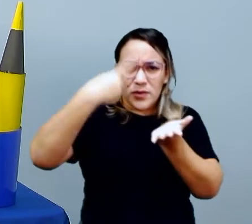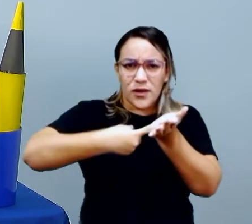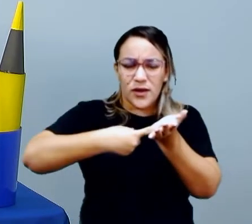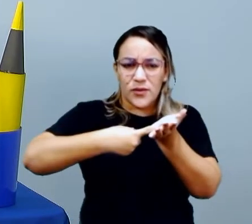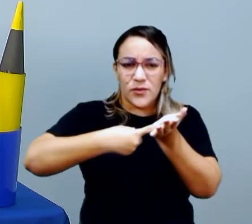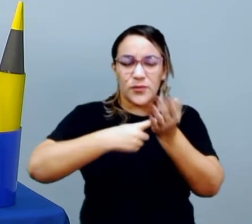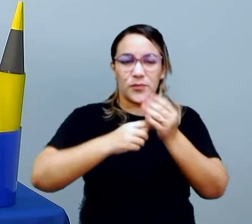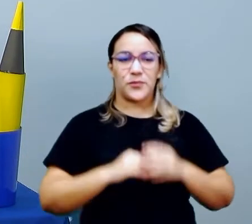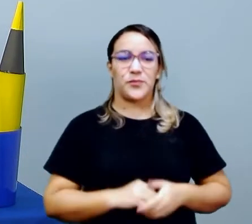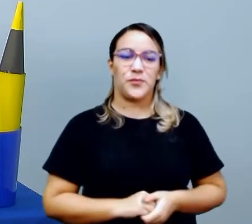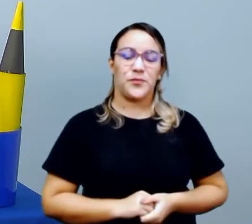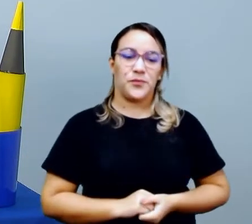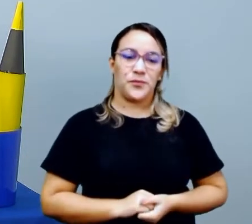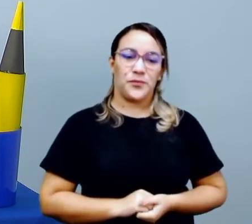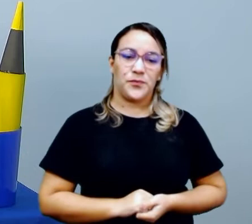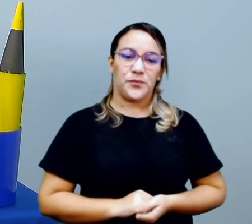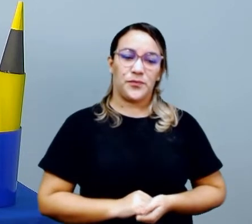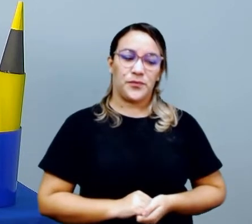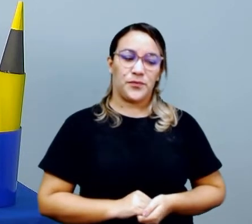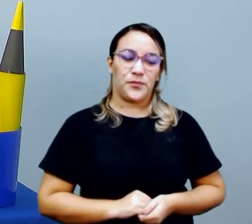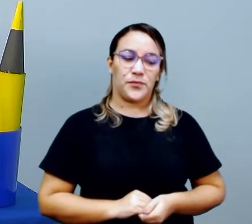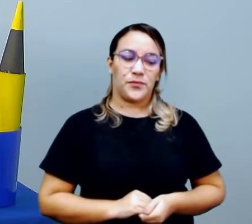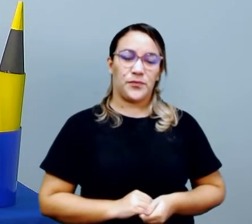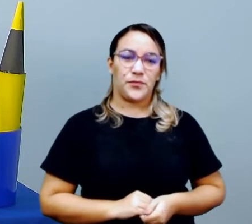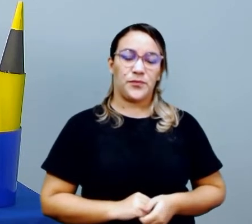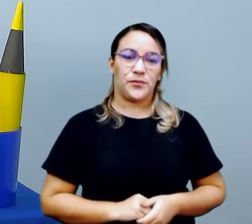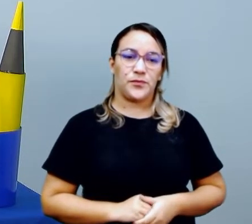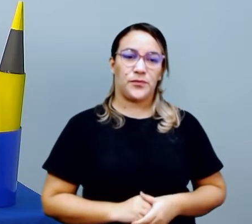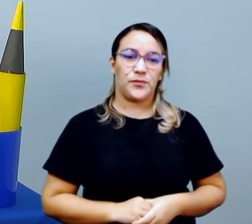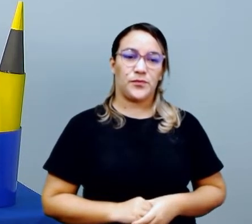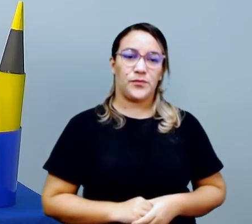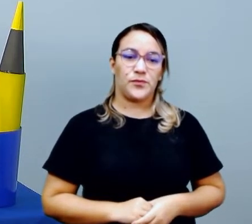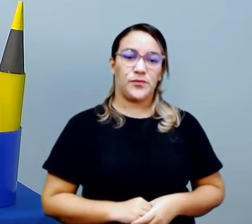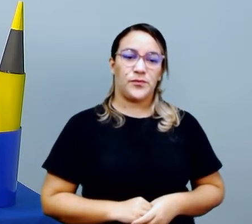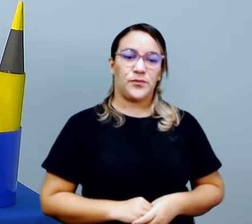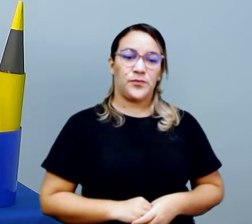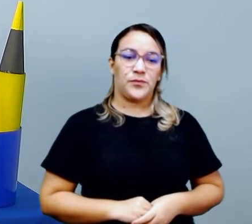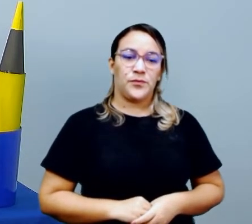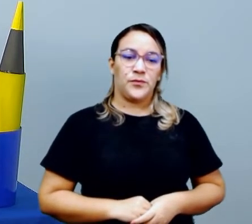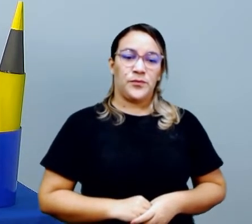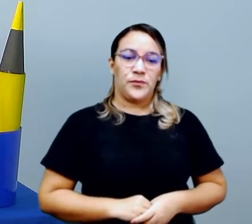Do jeito que a gente vê aquele semáforo lá na rua.